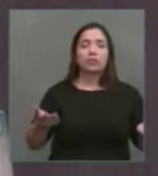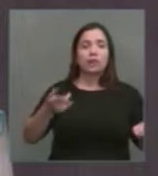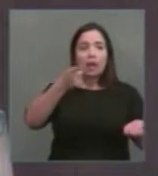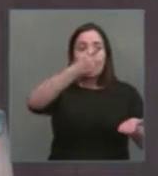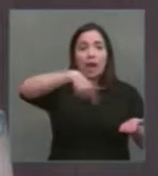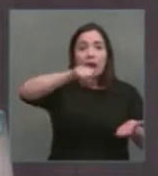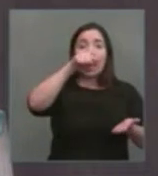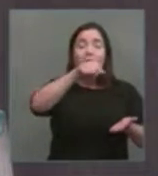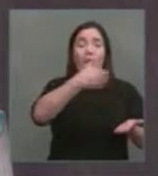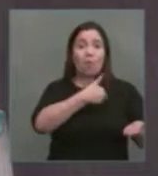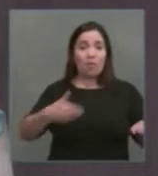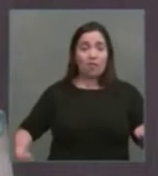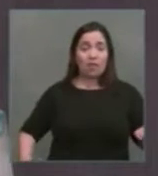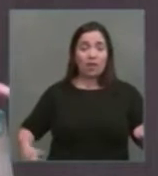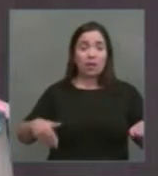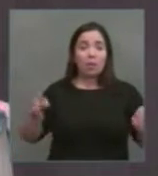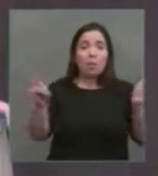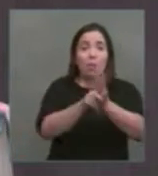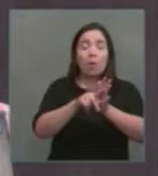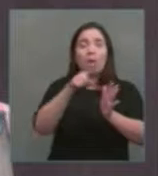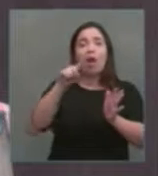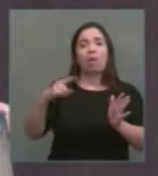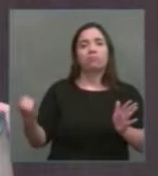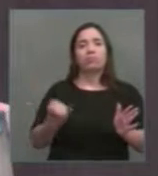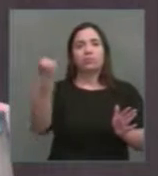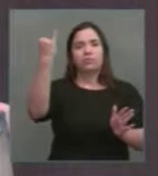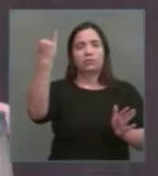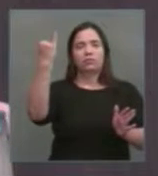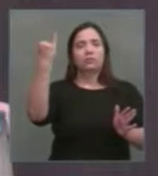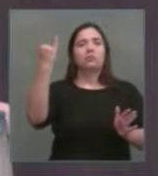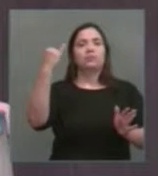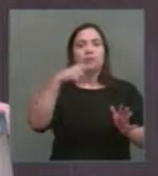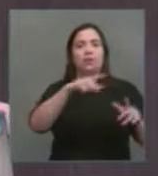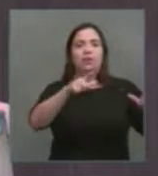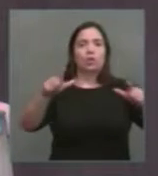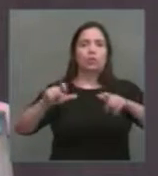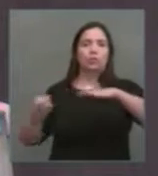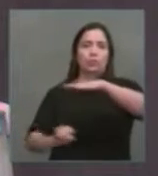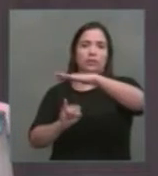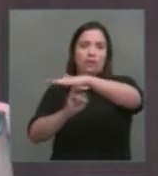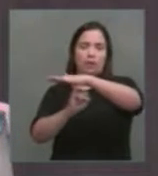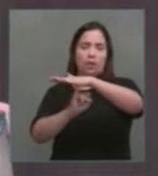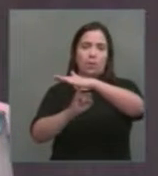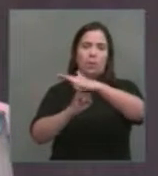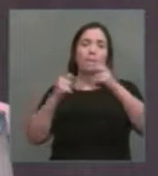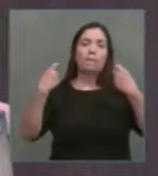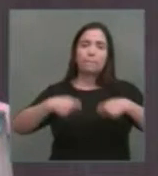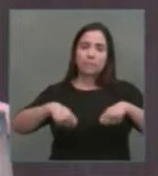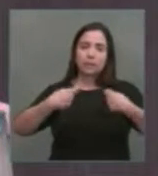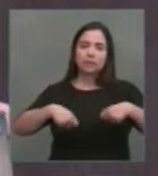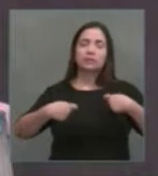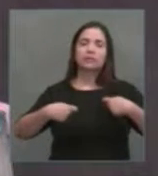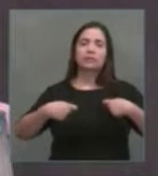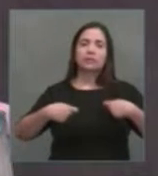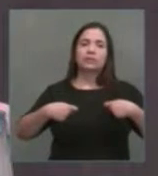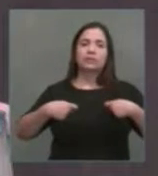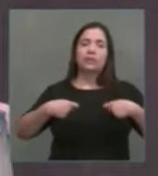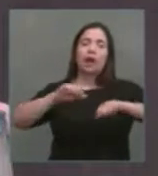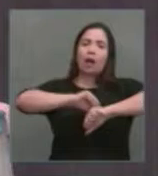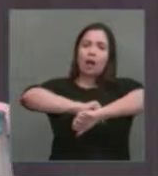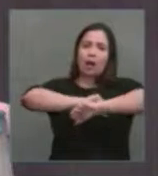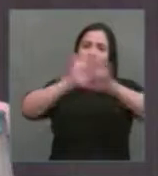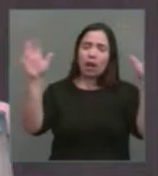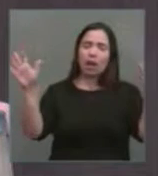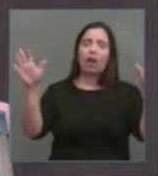papel estratégico para o povo brasileiro, esses ativos, eles possam ser geridos de maneira mais transparente,